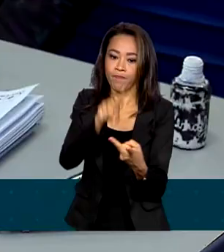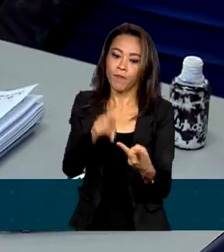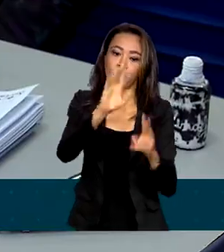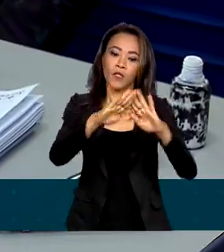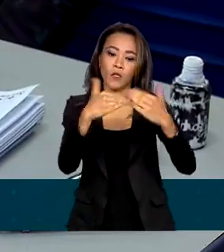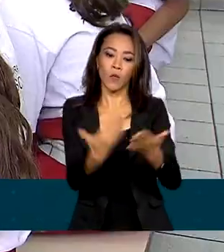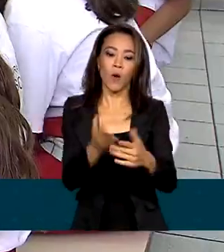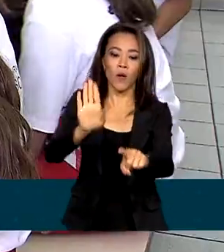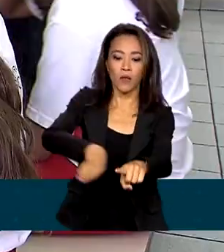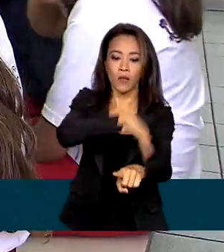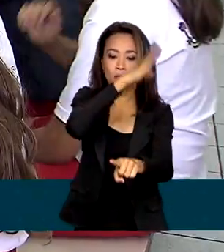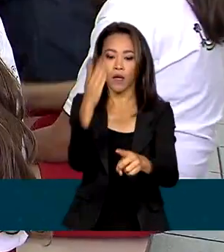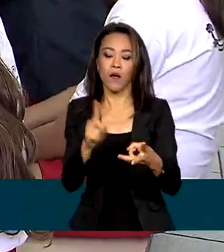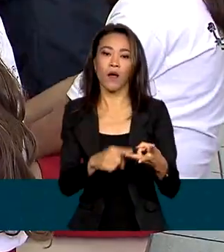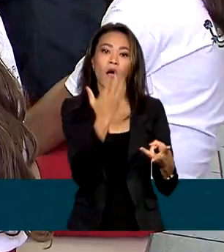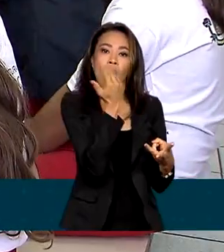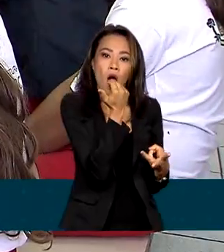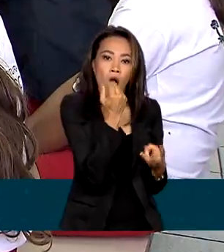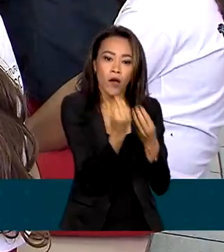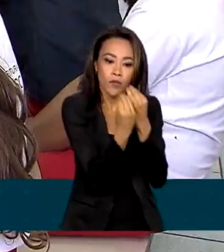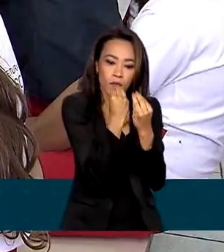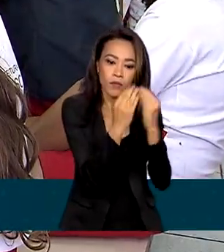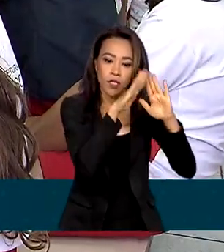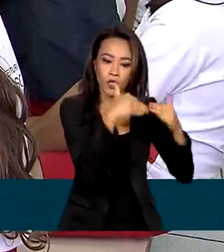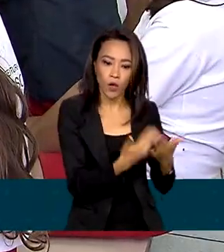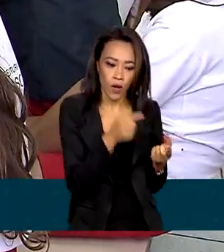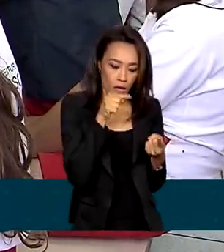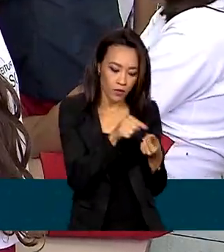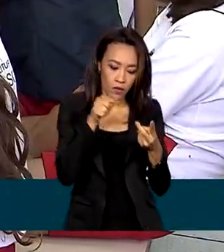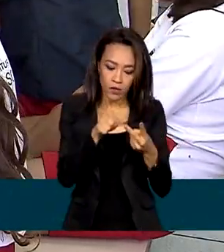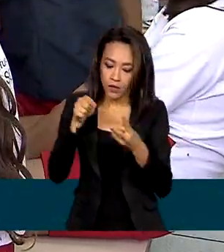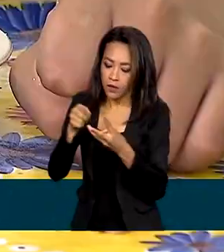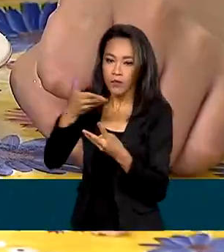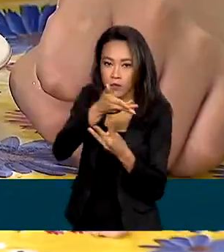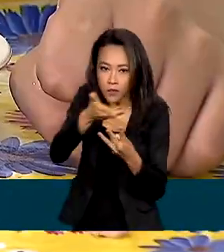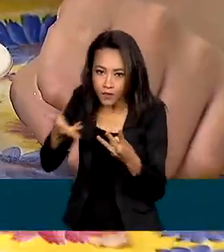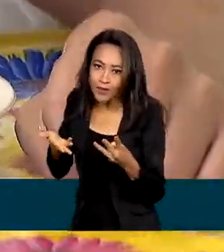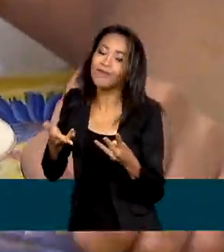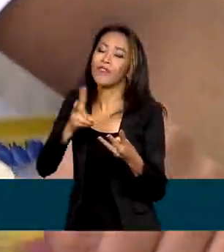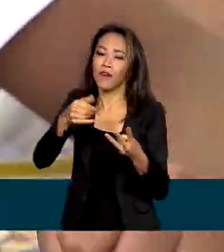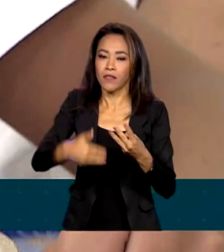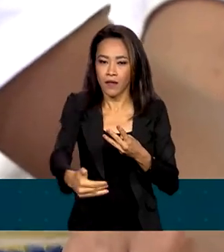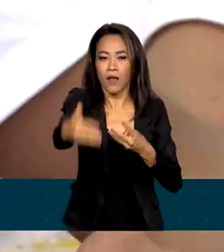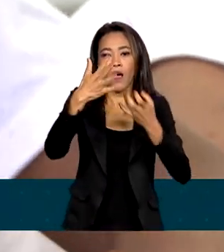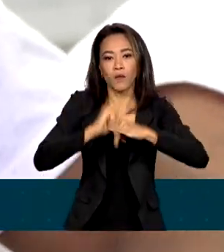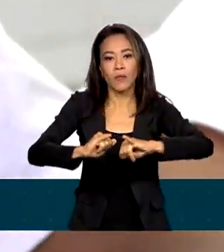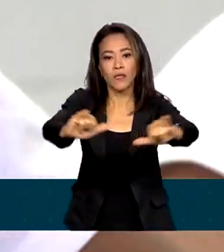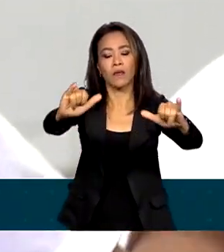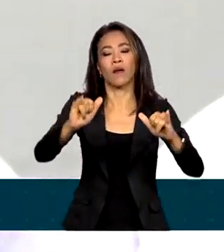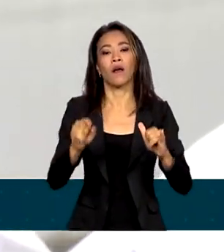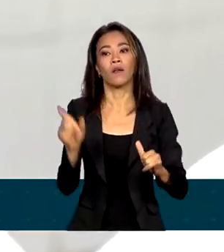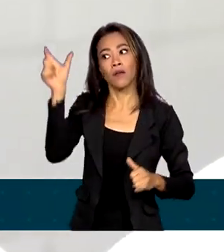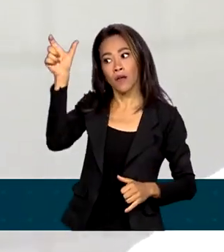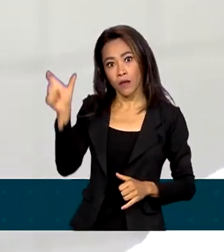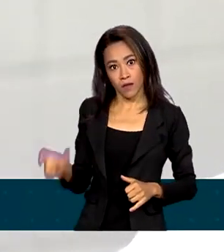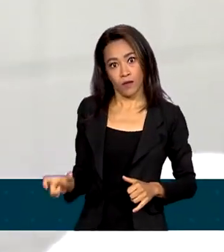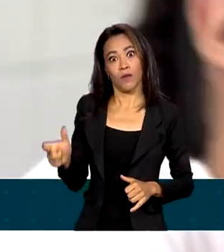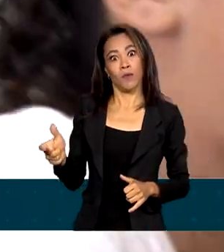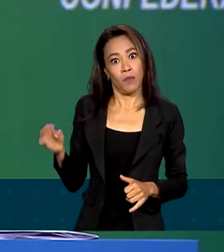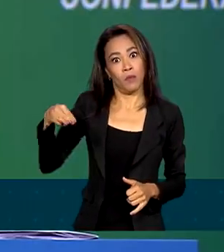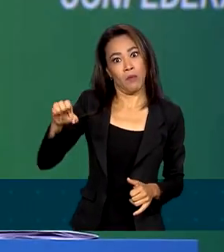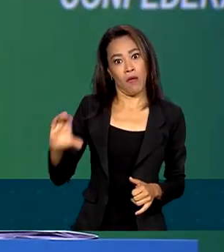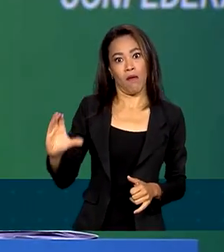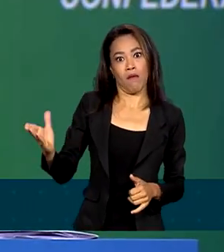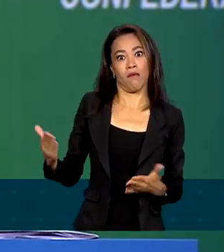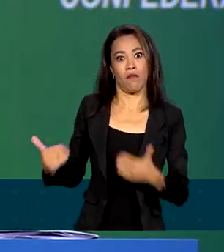em tempo integral e alimentação escolar são algumas das iniciativas que devem ser anunciadas em breve pelo Ministério da Educação.